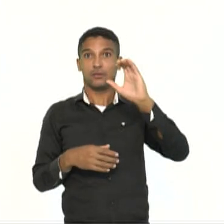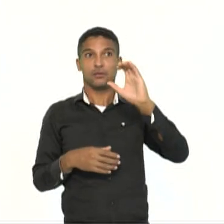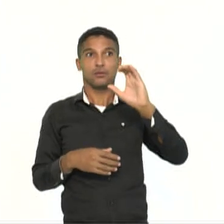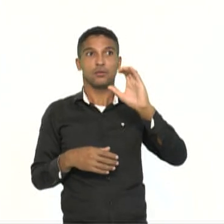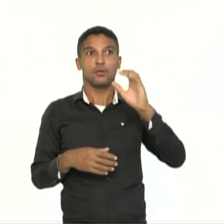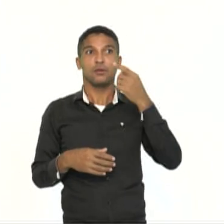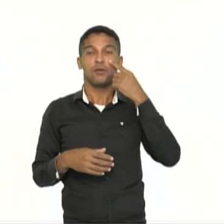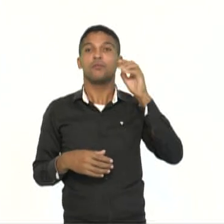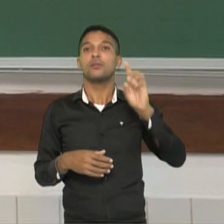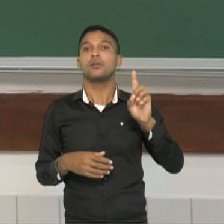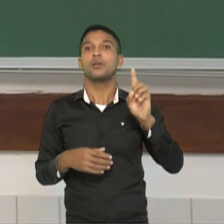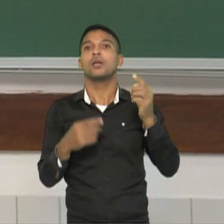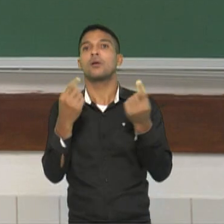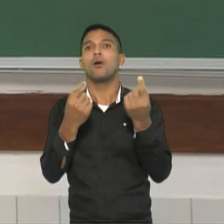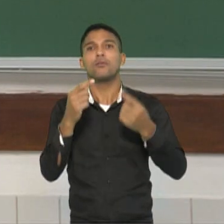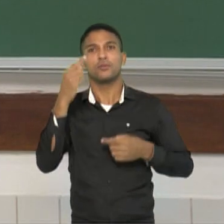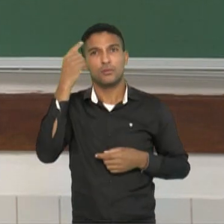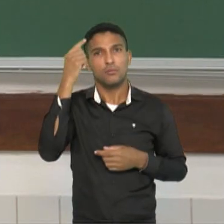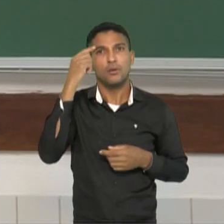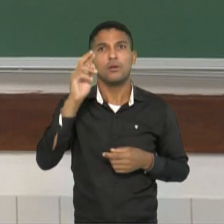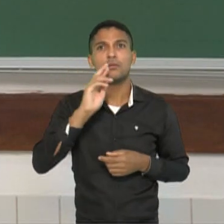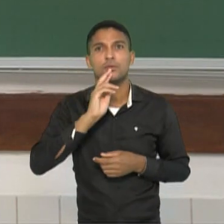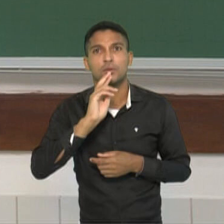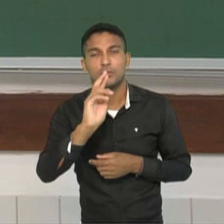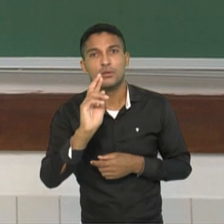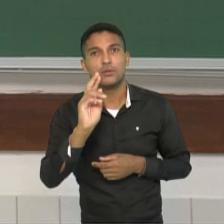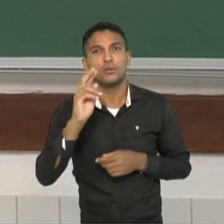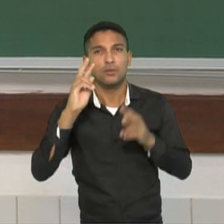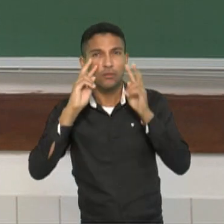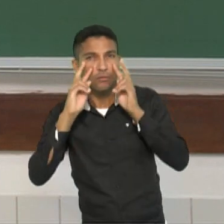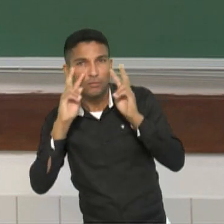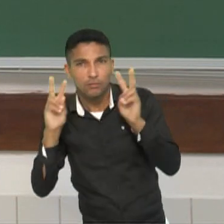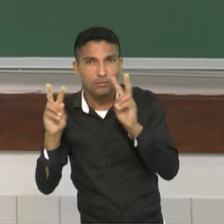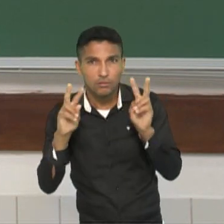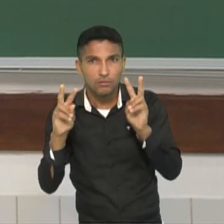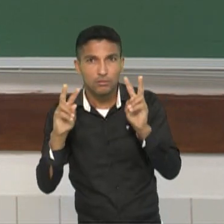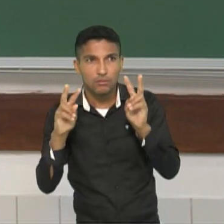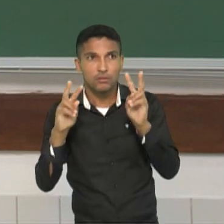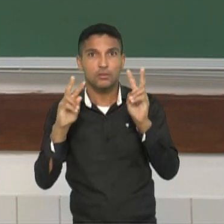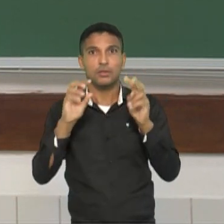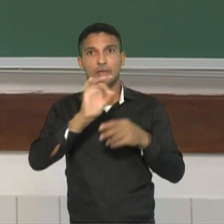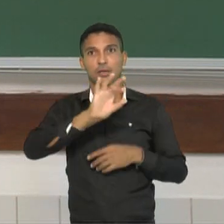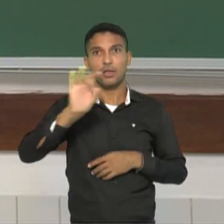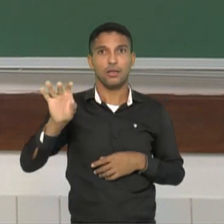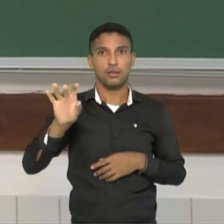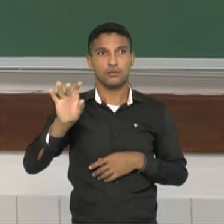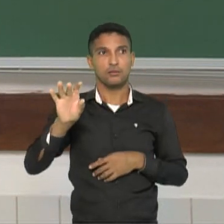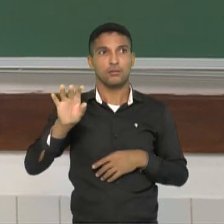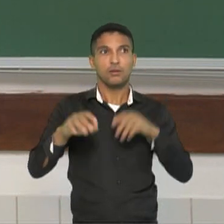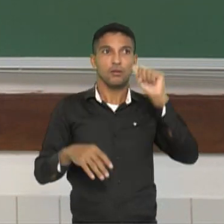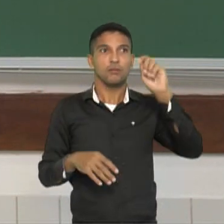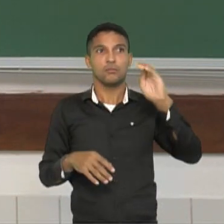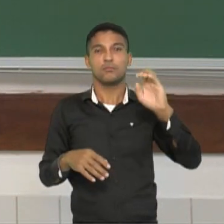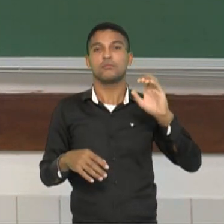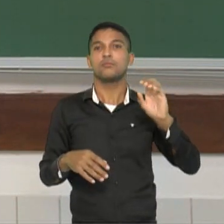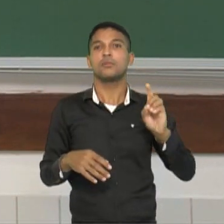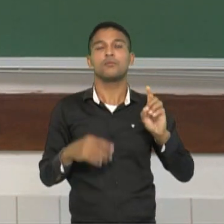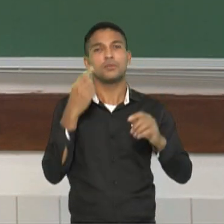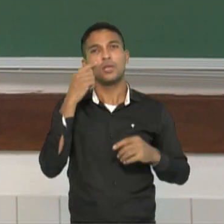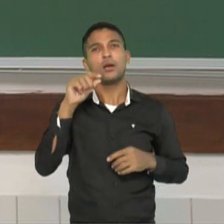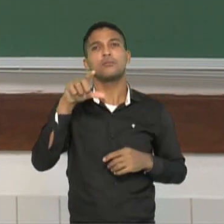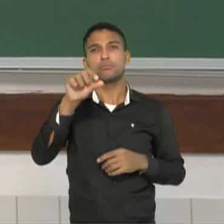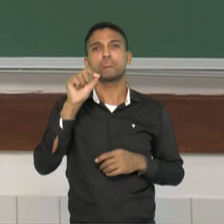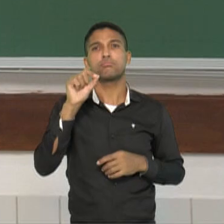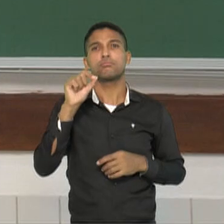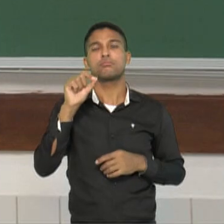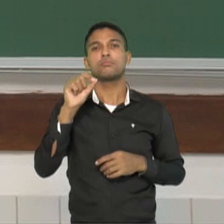vão produzir? Então, pense um pouquinho, observe com bastante cuidado cada uma das alternativas e anote aquela que você